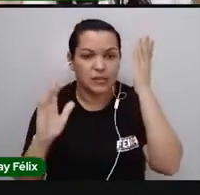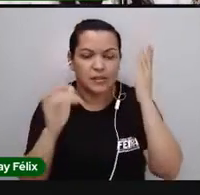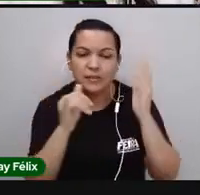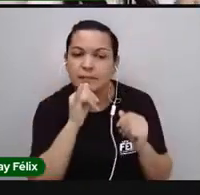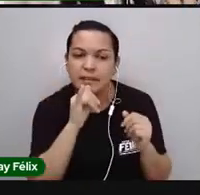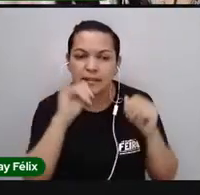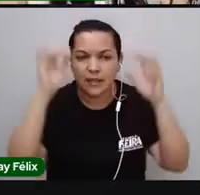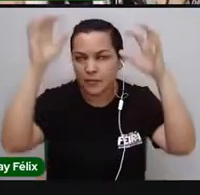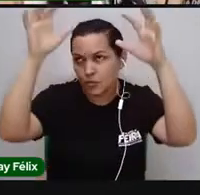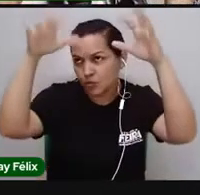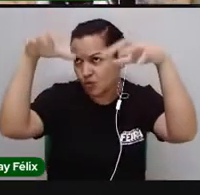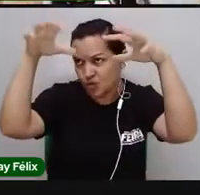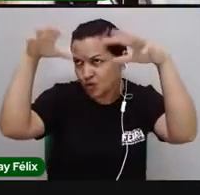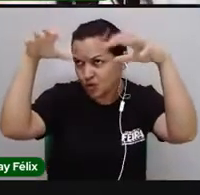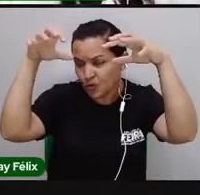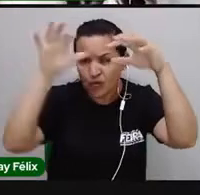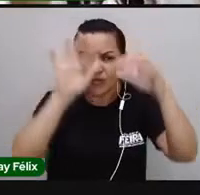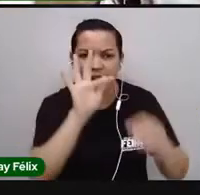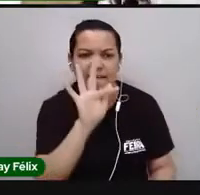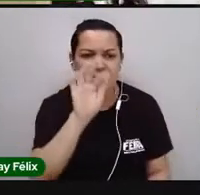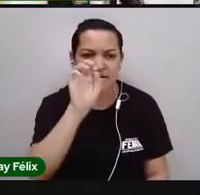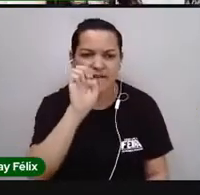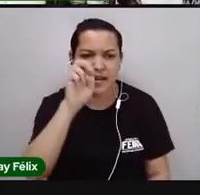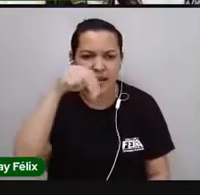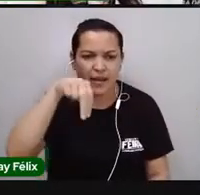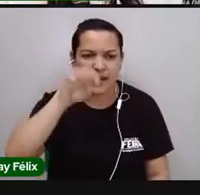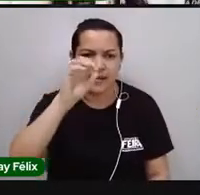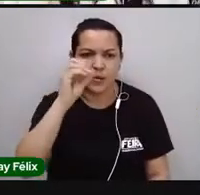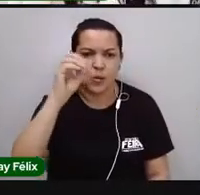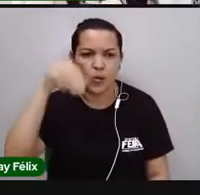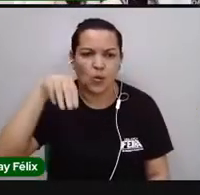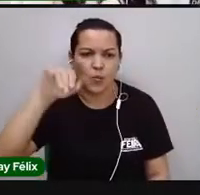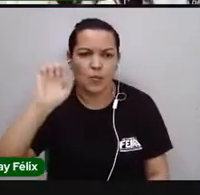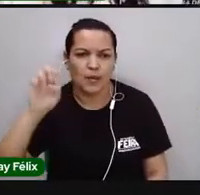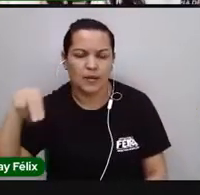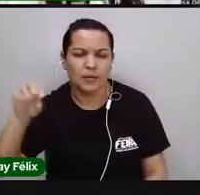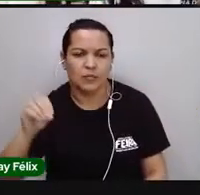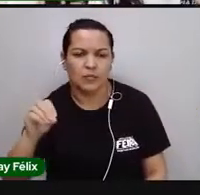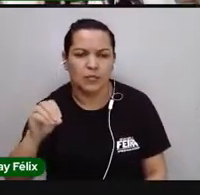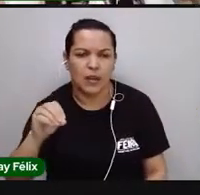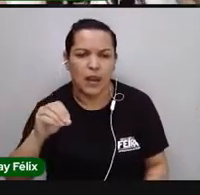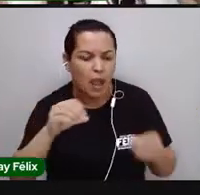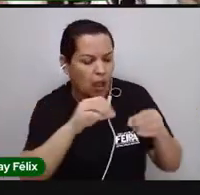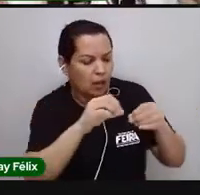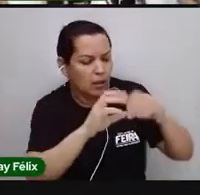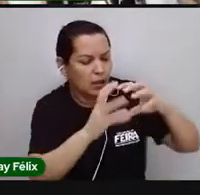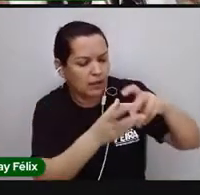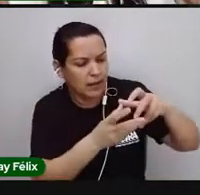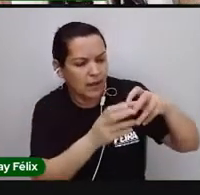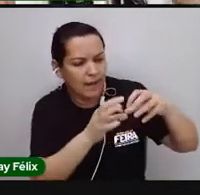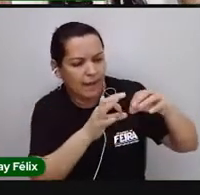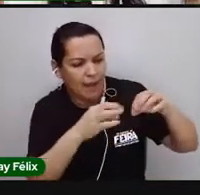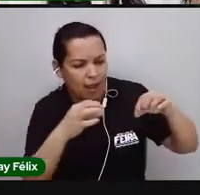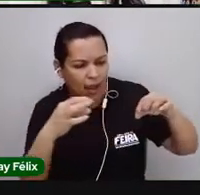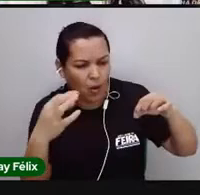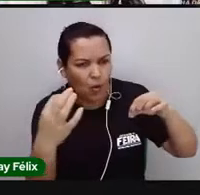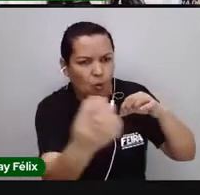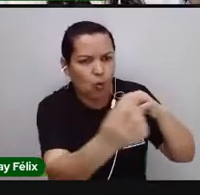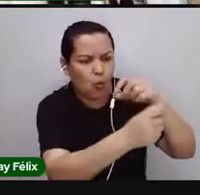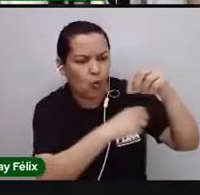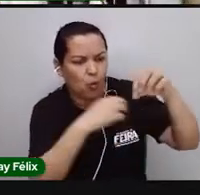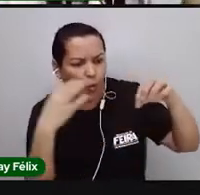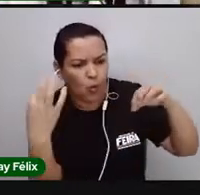é um fenômeno. Os planetas e o movimento dos planetas, é um fenômeno. A